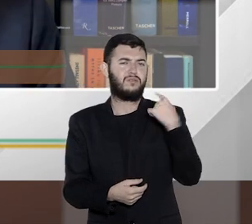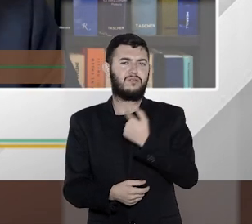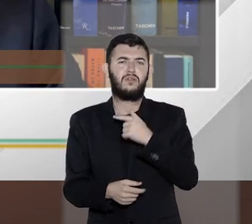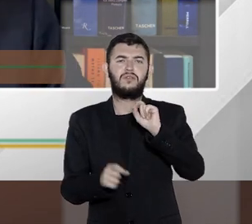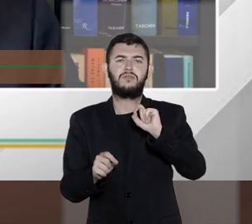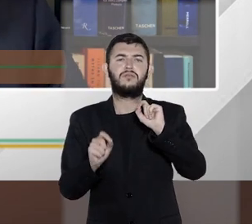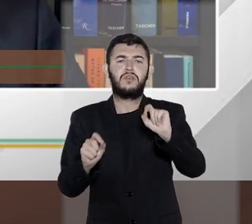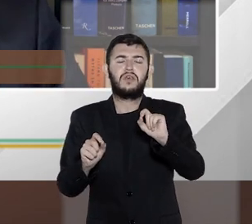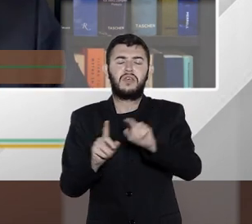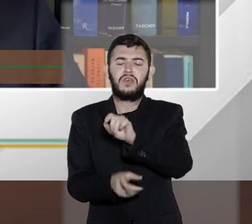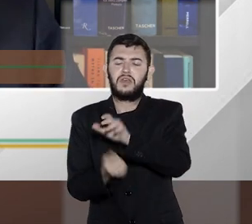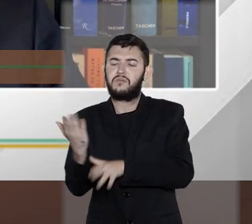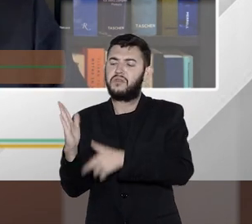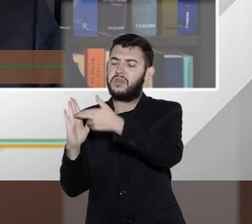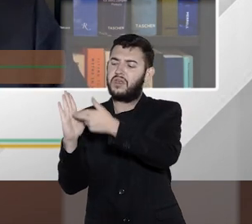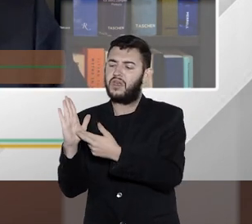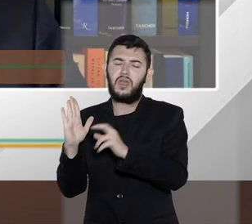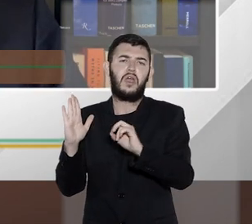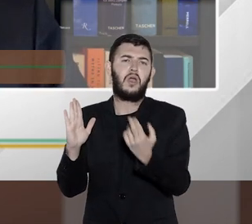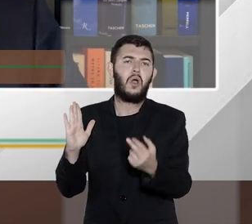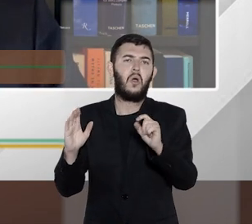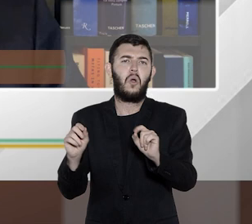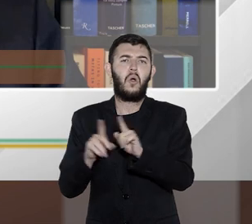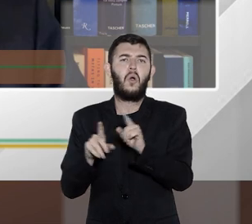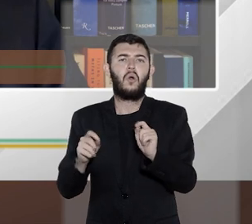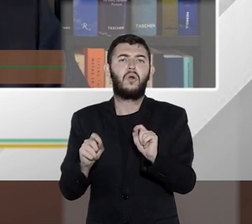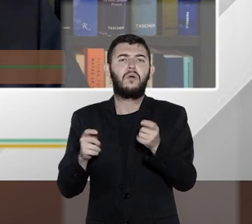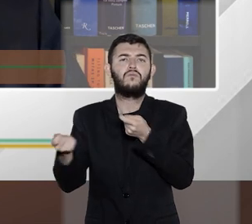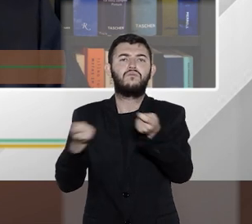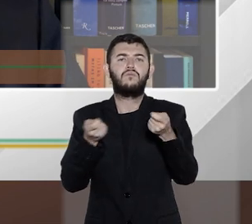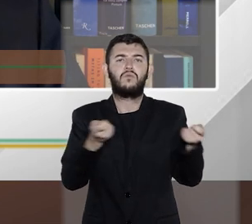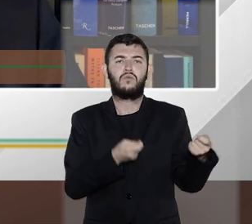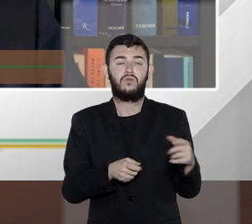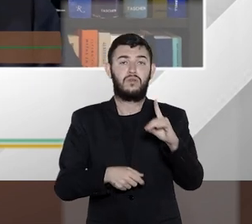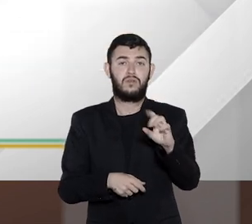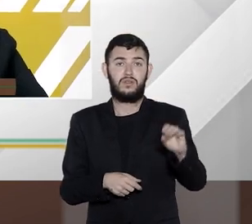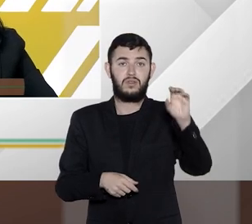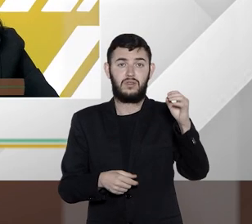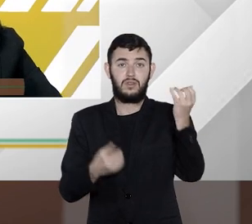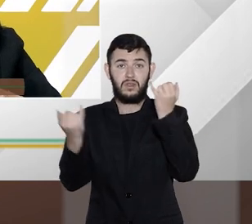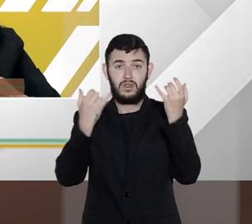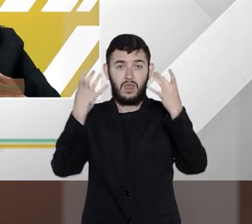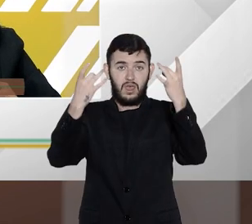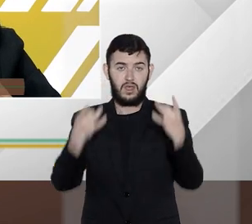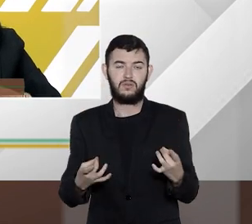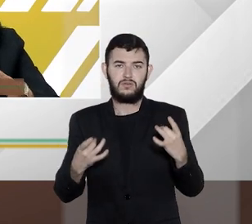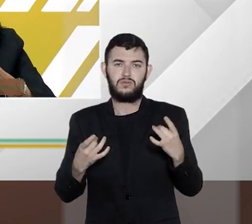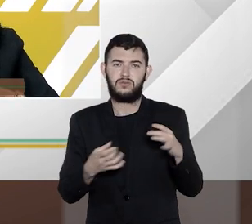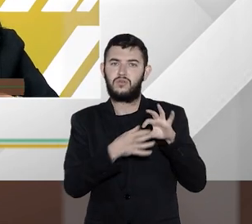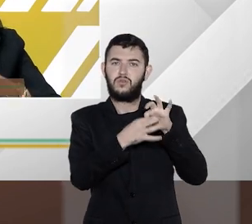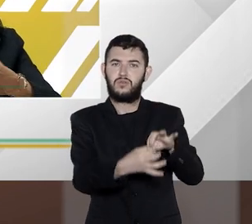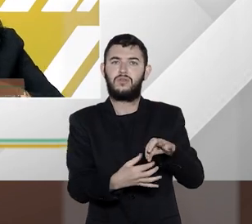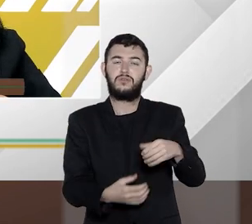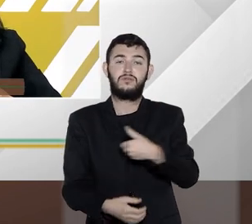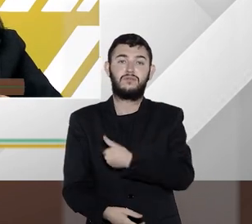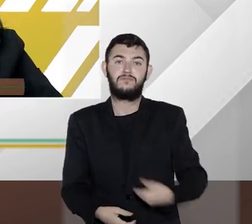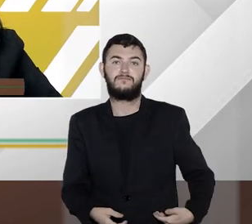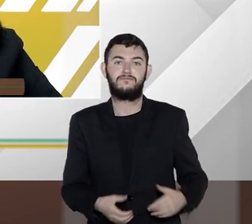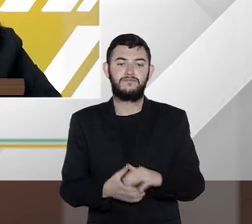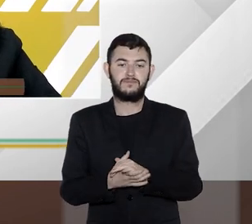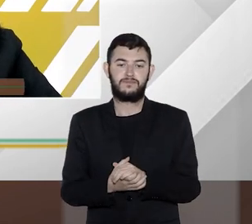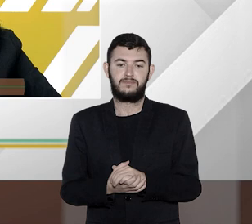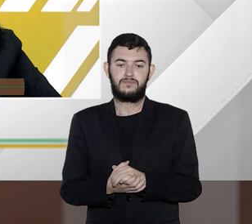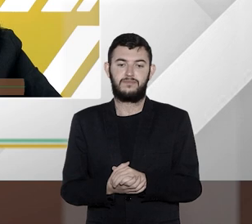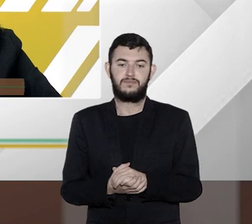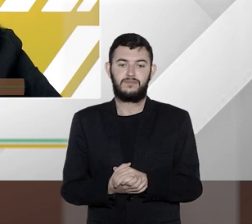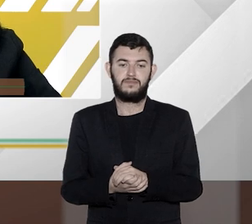estabelecer parâmetros para o uso adequado desses dados pela administração pública. Eu tenho uma dúvida que pode... Por favor, por